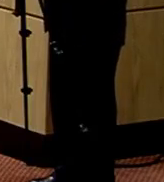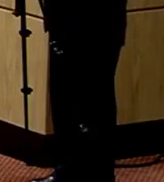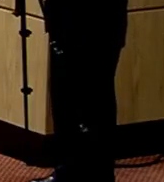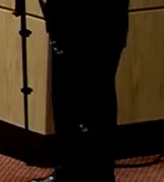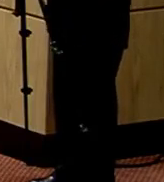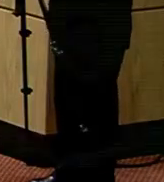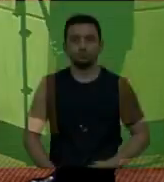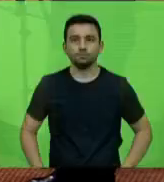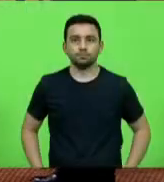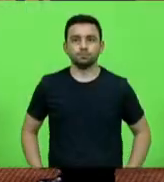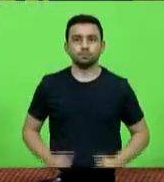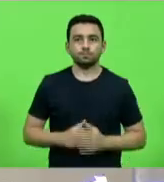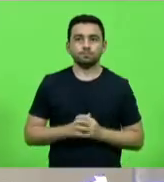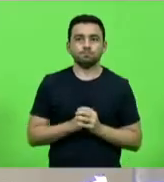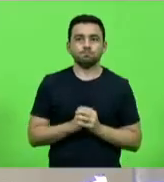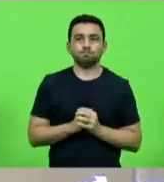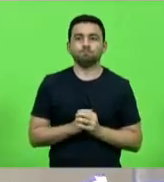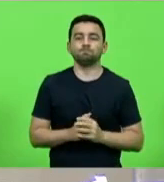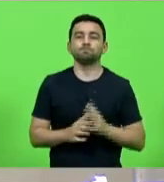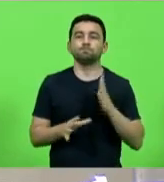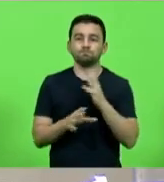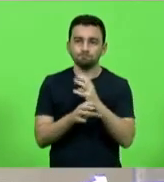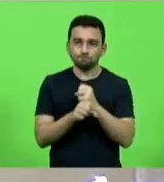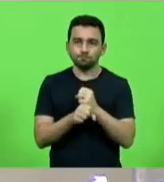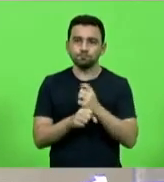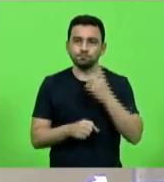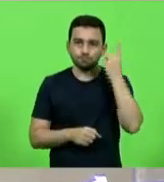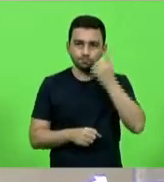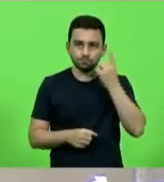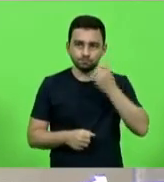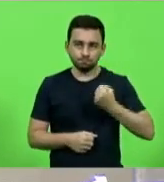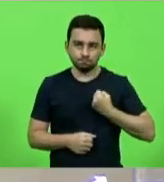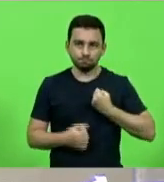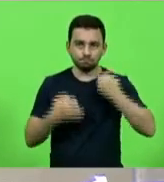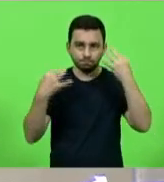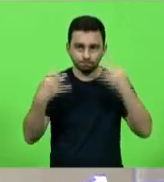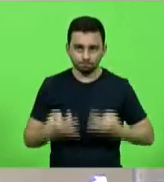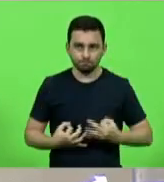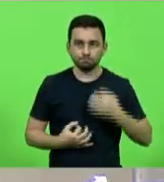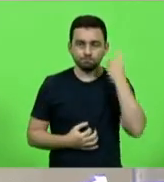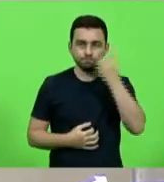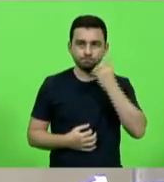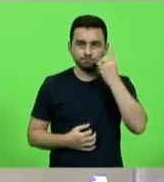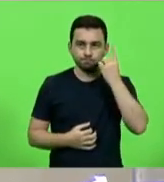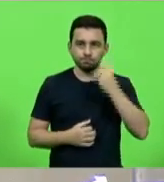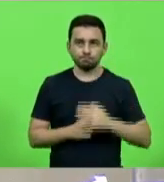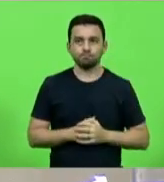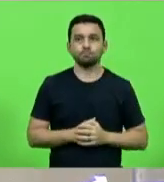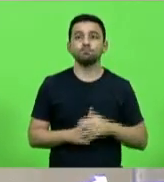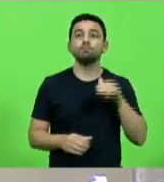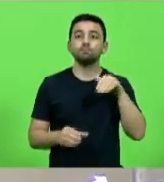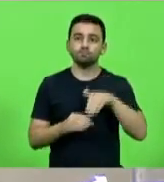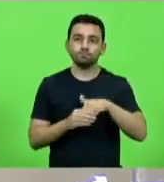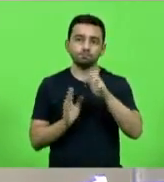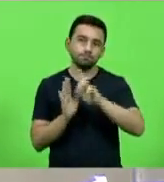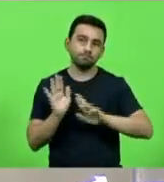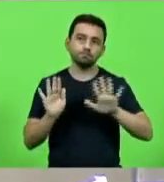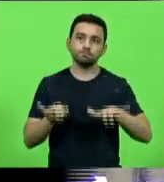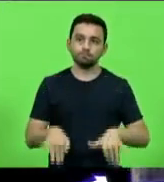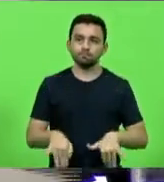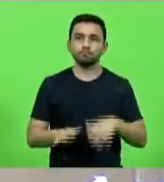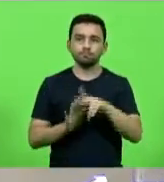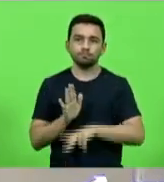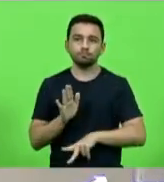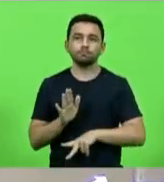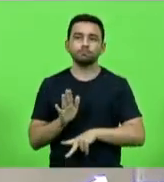Havendo coro regimental, declaro aberta a presente sessão. Em votação, a redação final do projeto de resolução